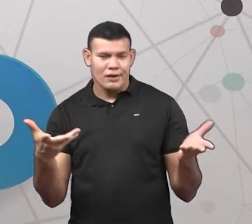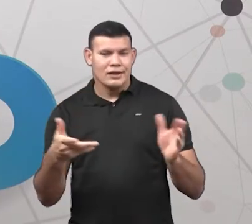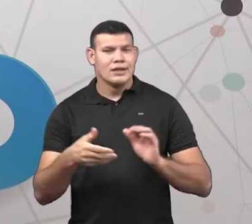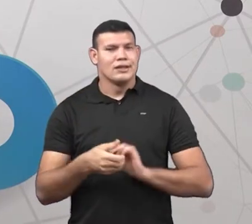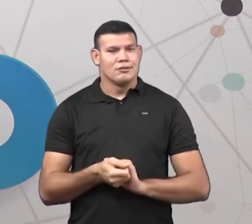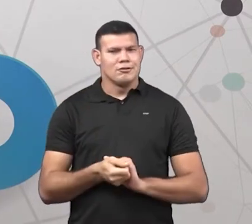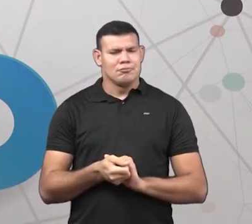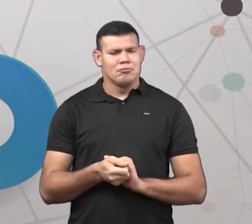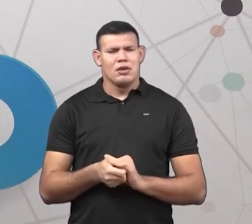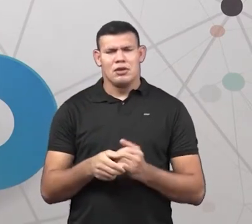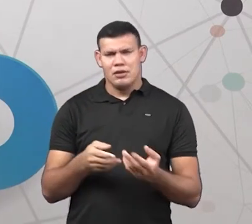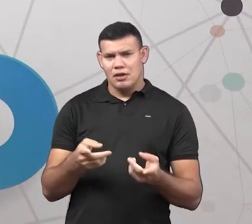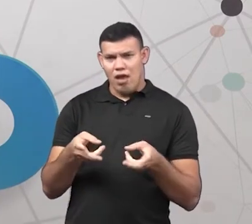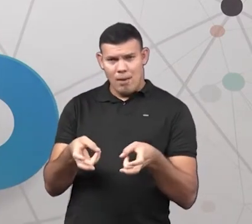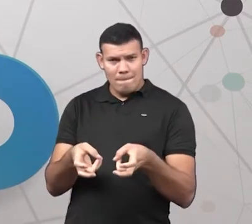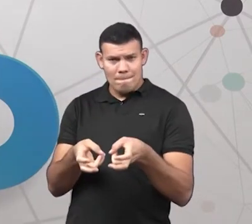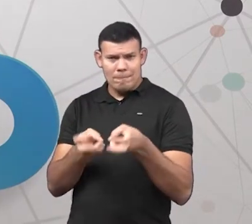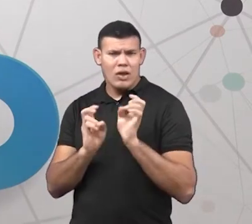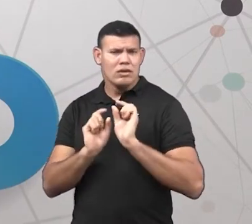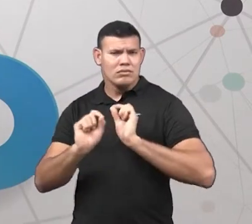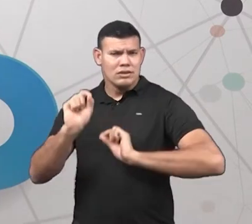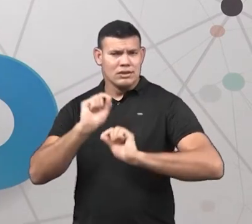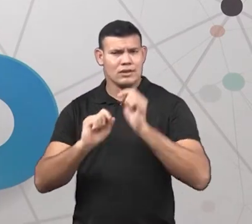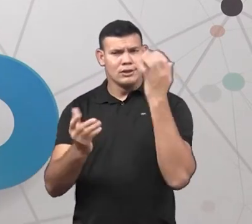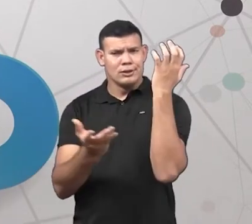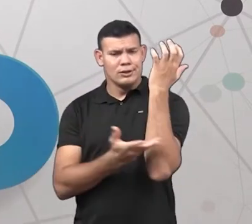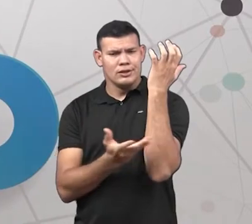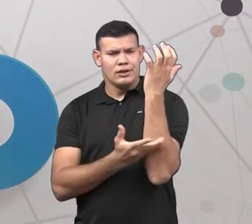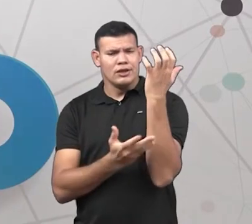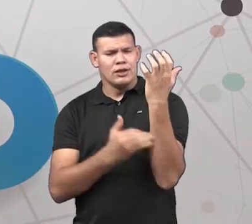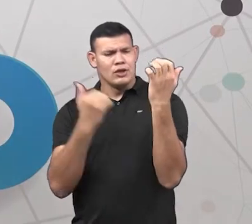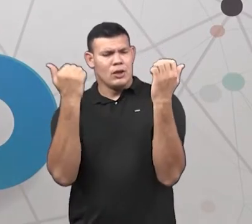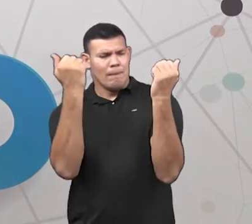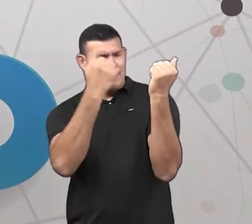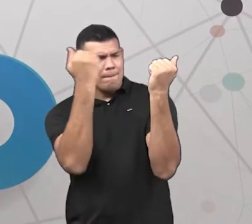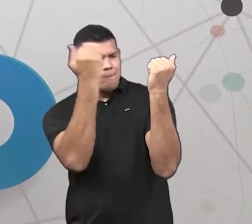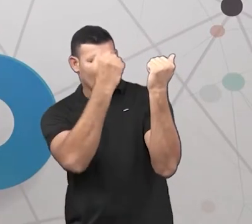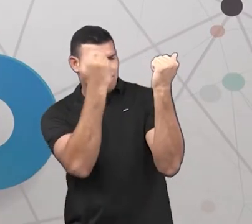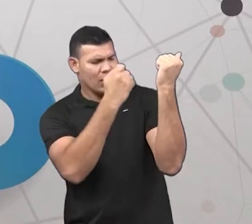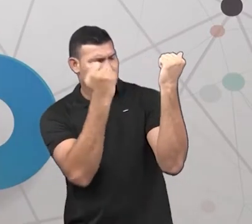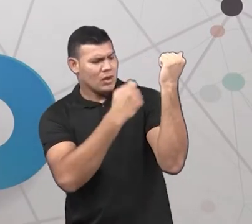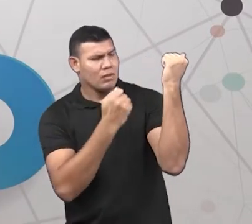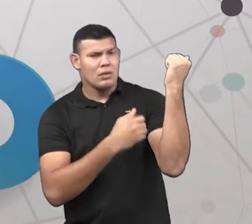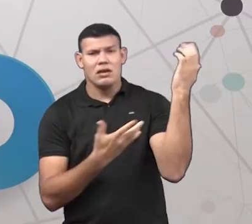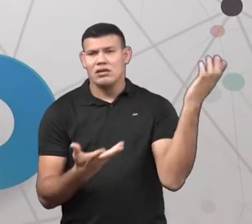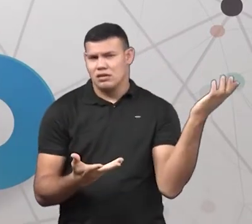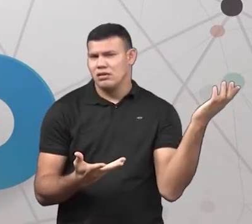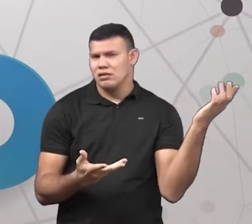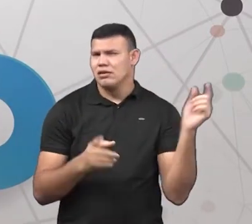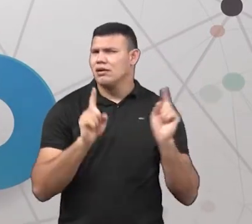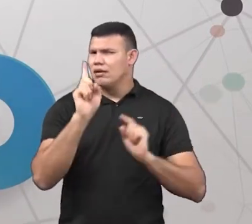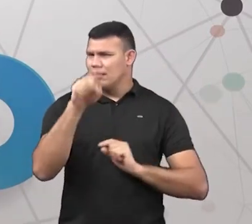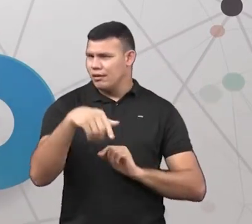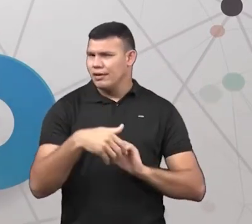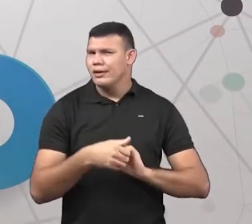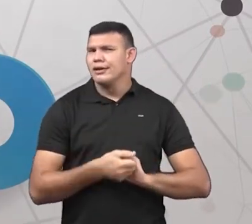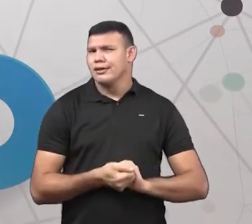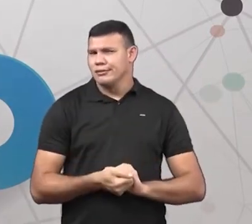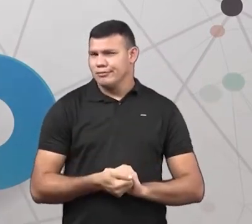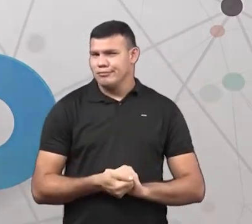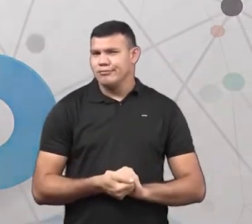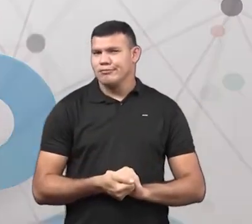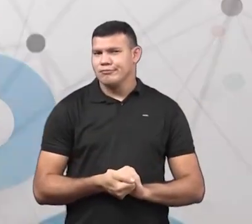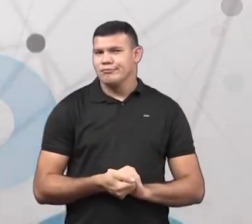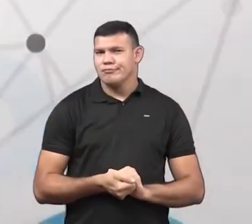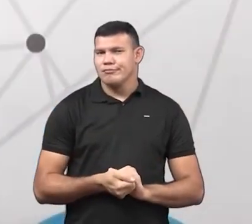Que ela é toda de madeira. Ela foi entalhada, ela foi feita, esculpida toda, Então, ela tem o